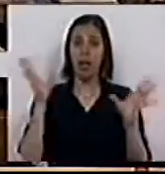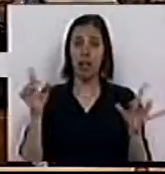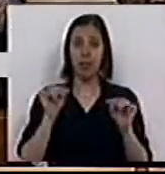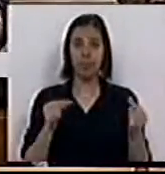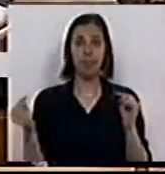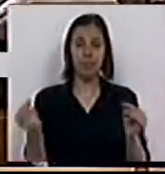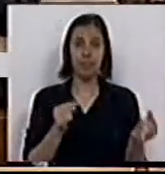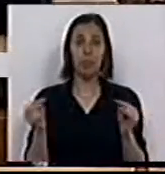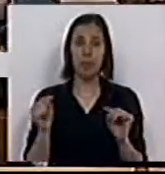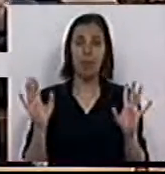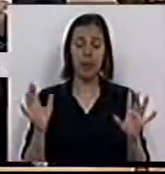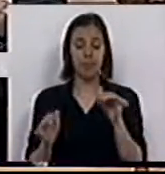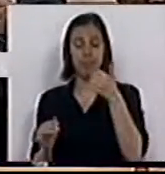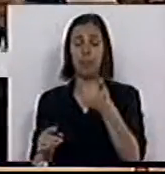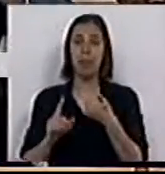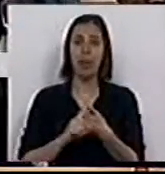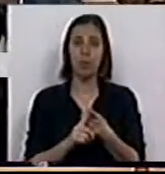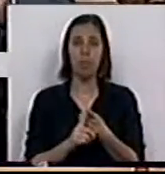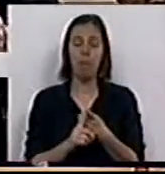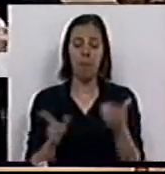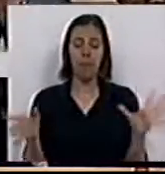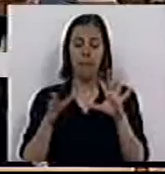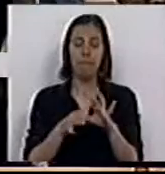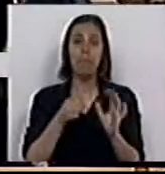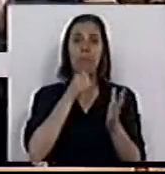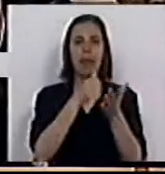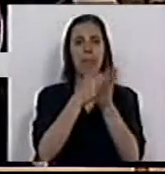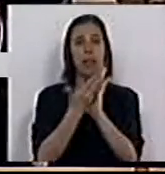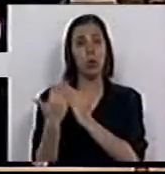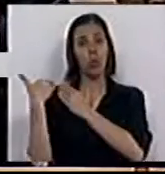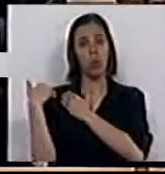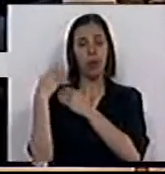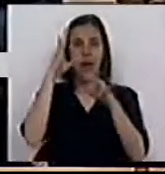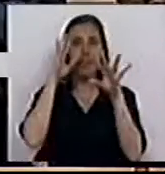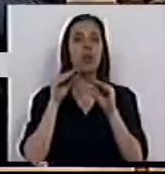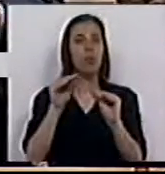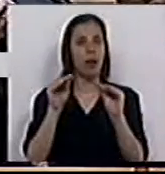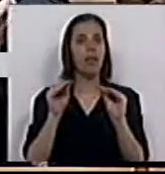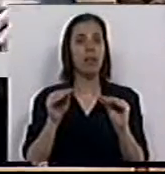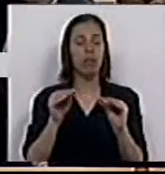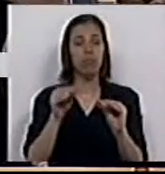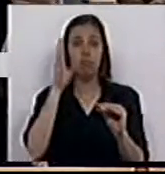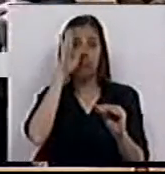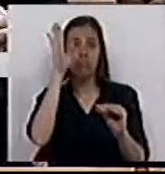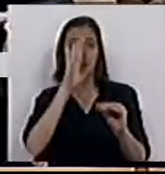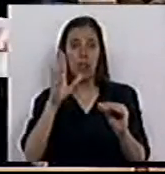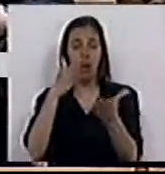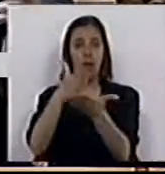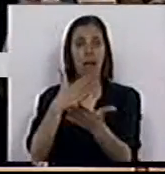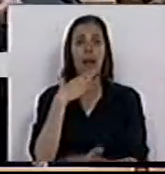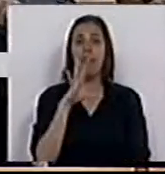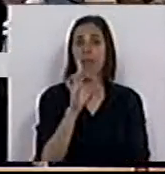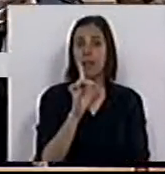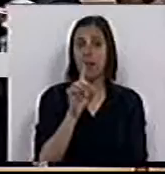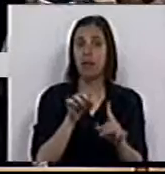neste debate. Em primeiro lugar, em relação às medidas tutelares educativas, que se presume até aos 16